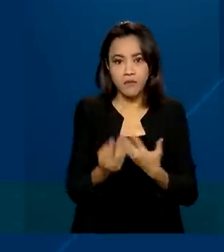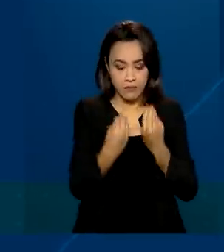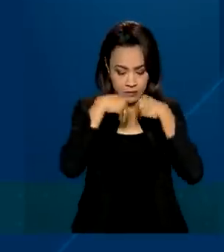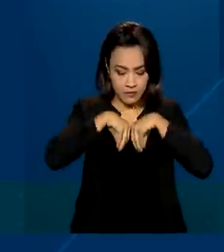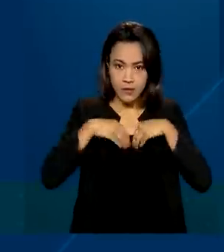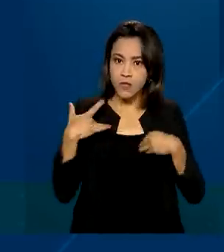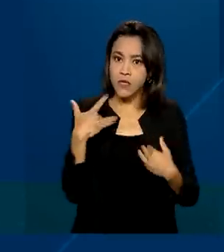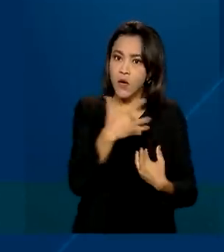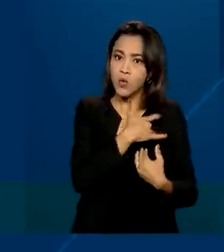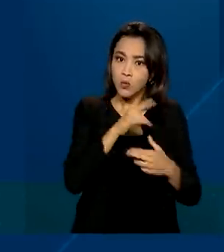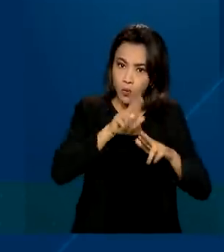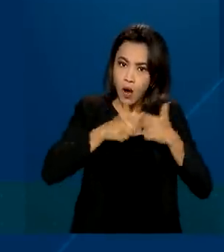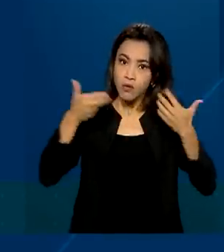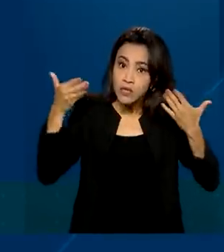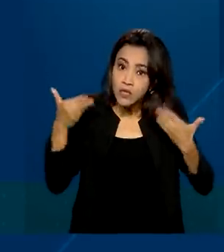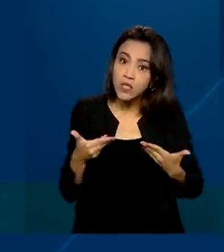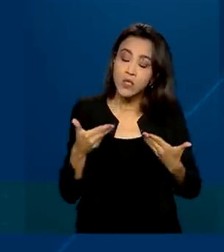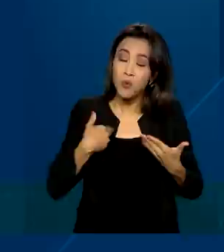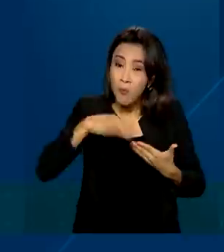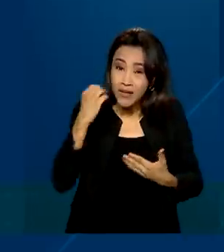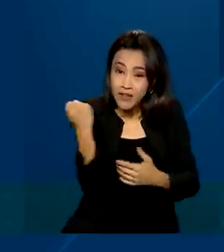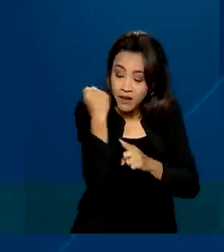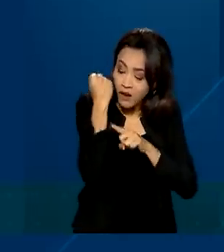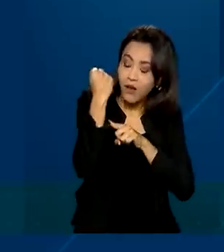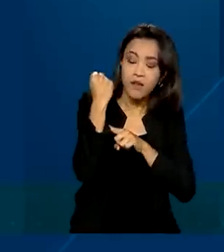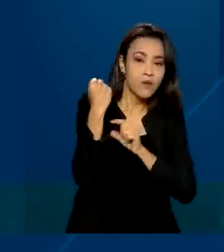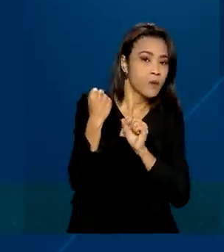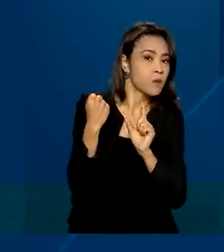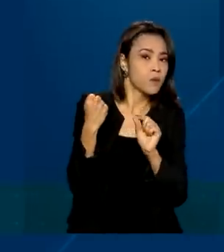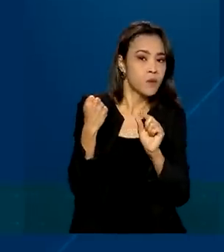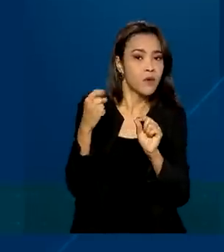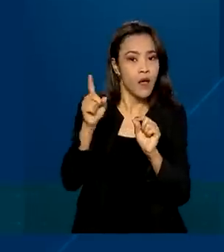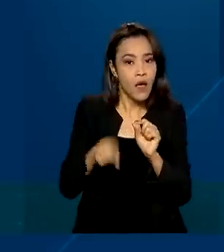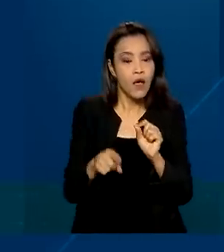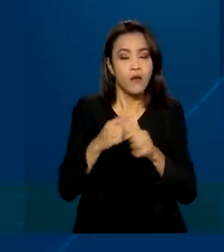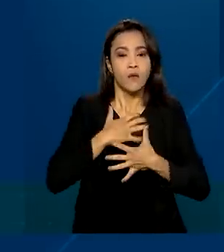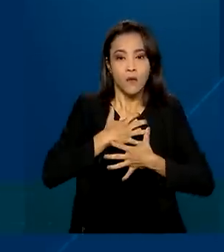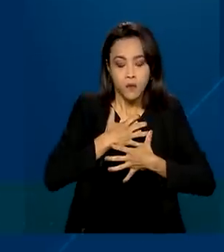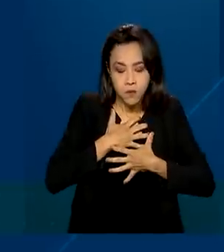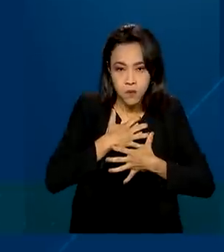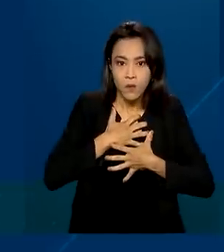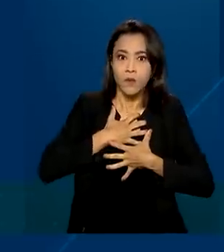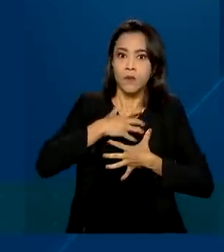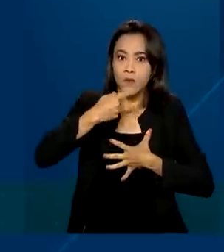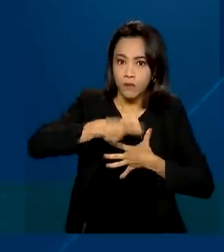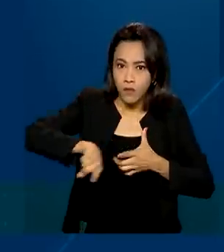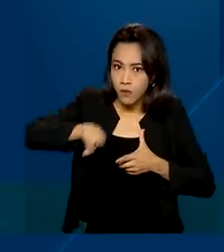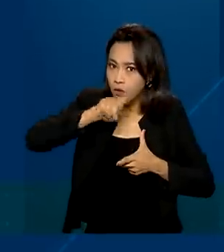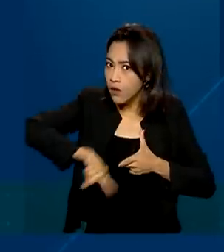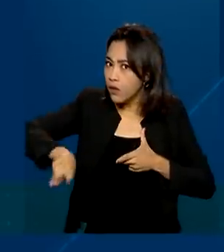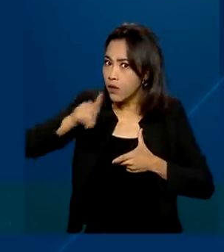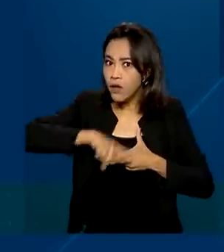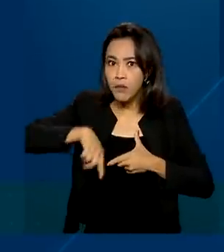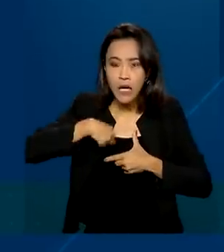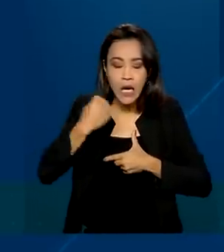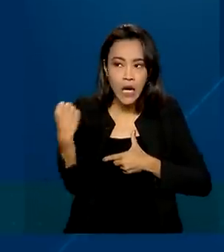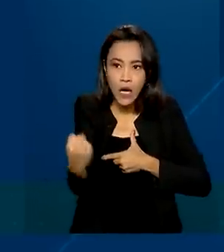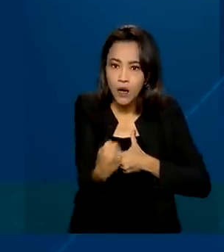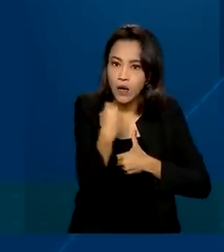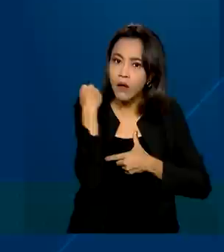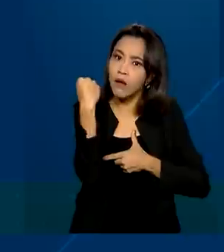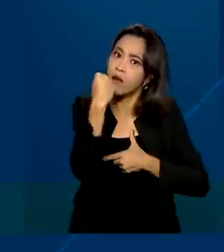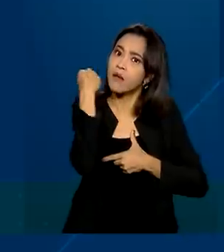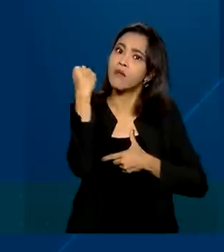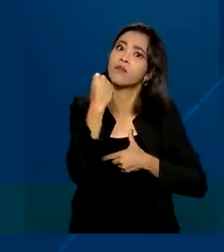uso desses aparelhos. O mais grave deles é a síndrome respiratória aguda grave, que é um quadro tão grave quanto é